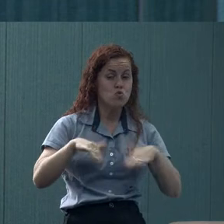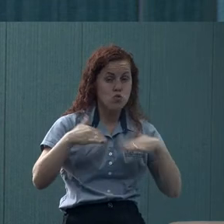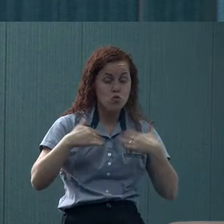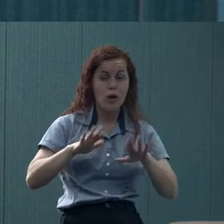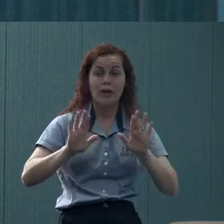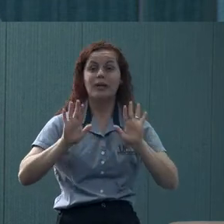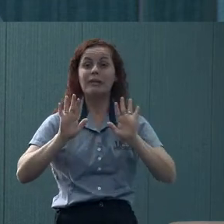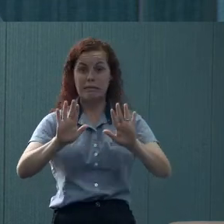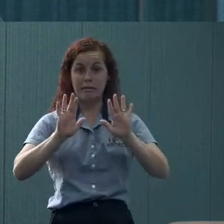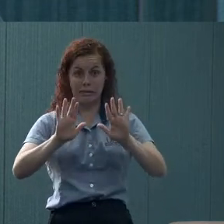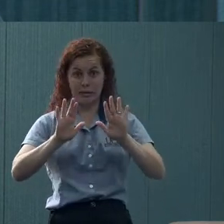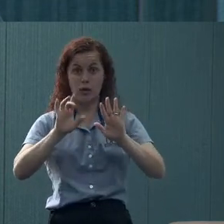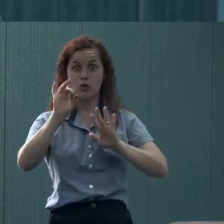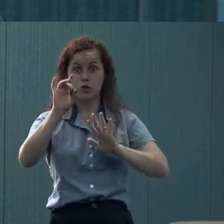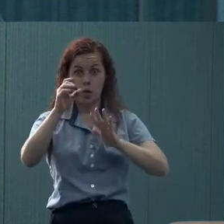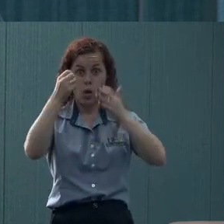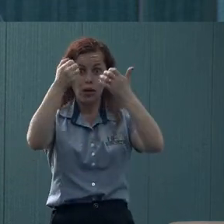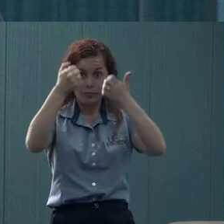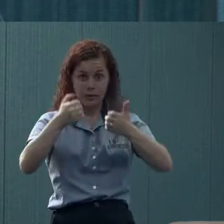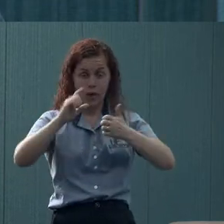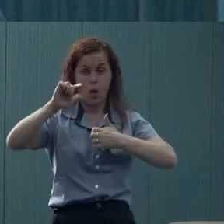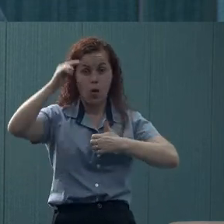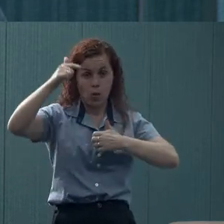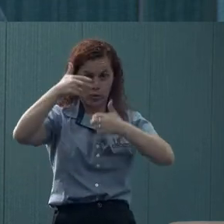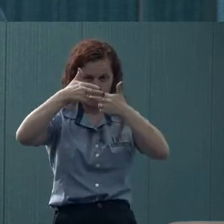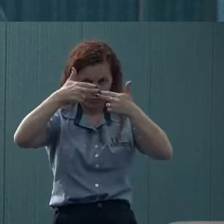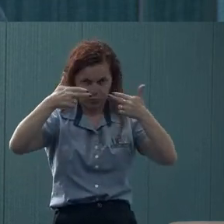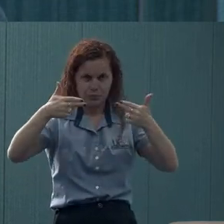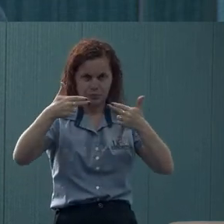Bom, só destacando algumas outras questões.